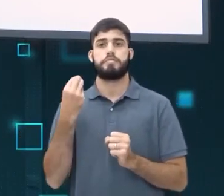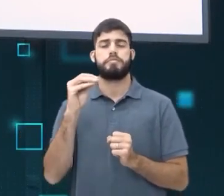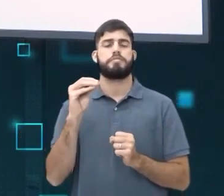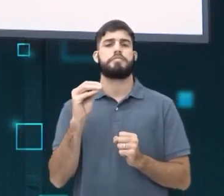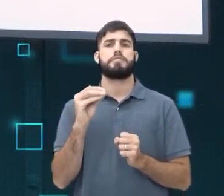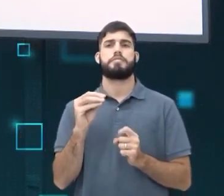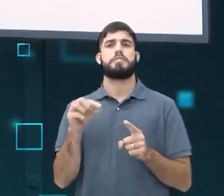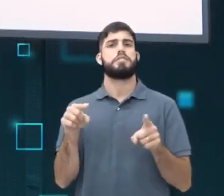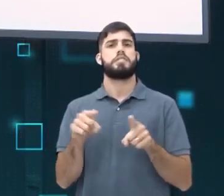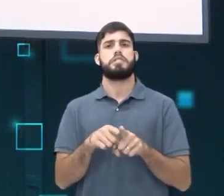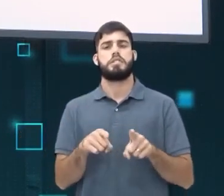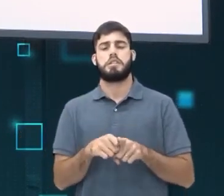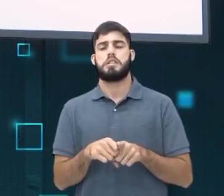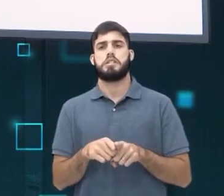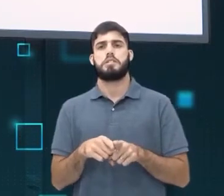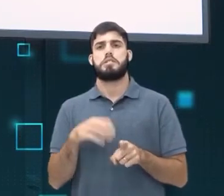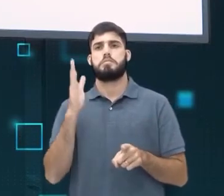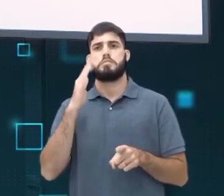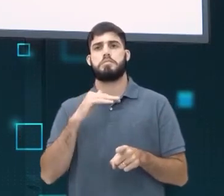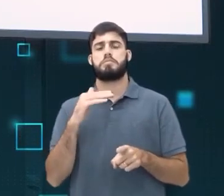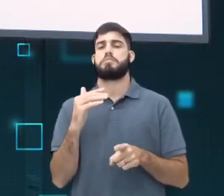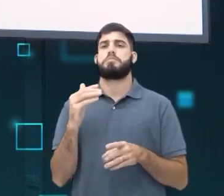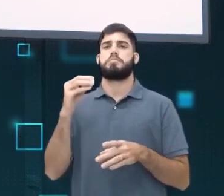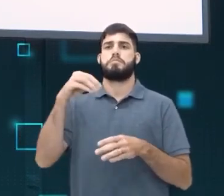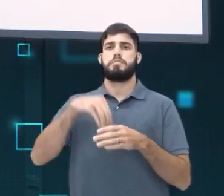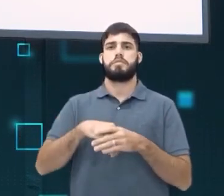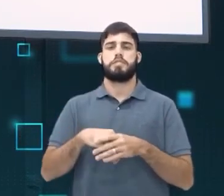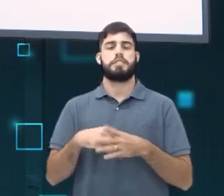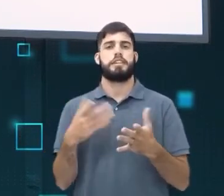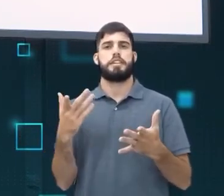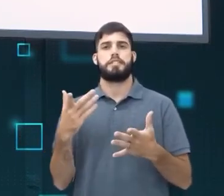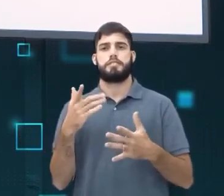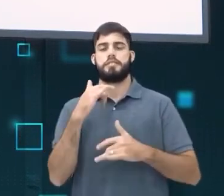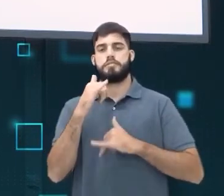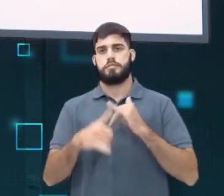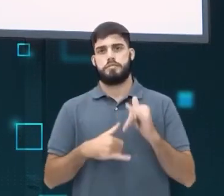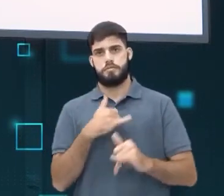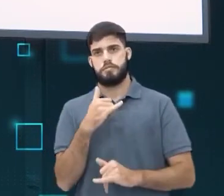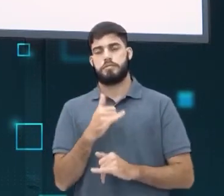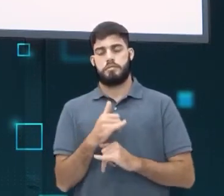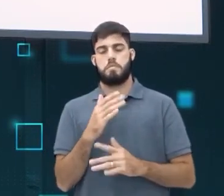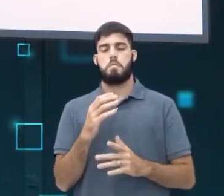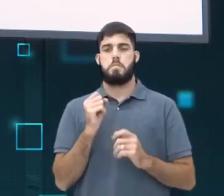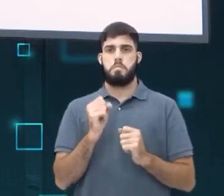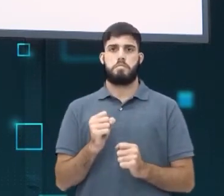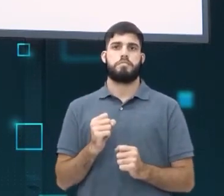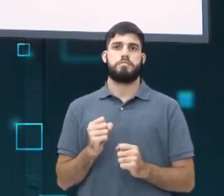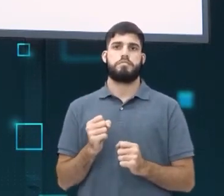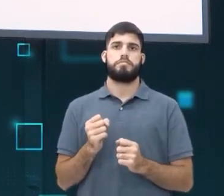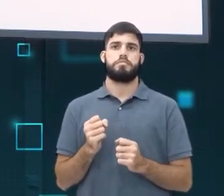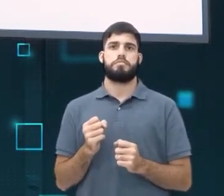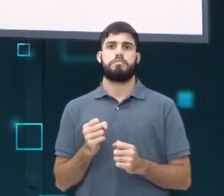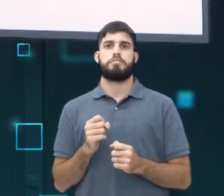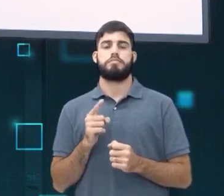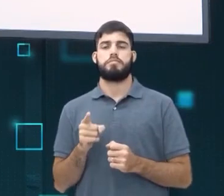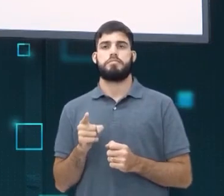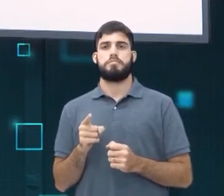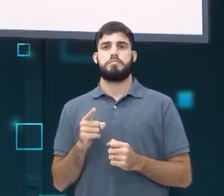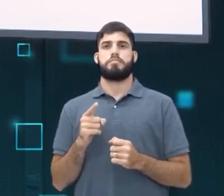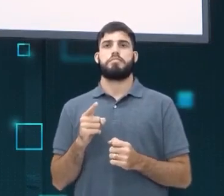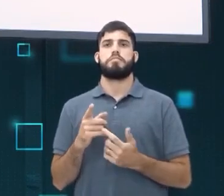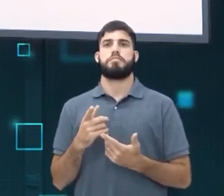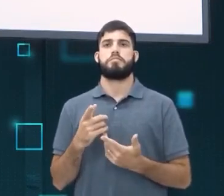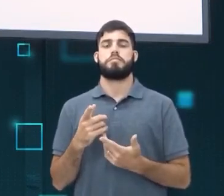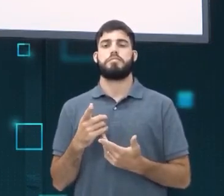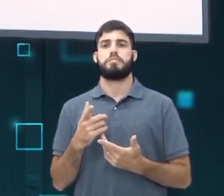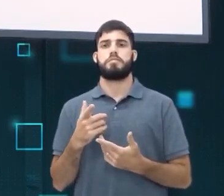maldosos dentro da plataforma dos aplicativos. Vocês podem denunciar um perfil, você pode denunciar um